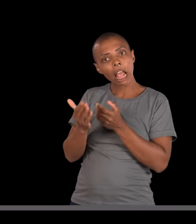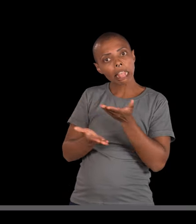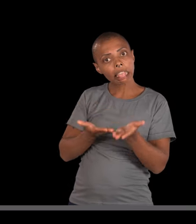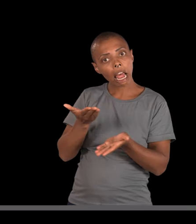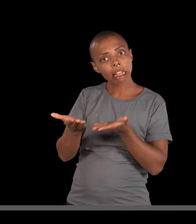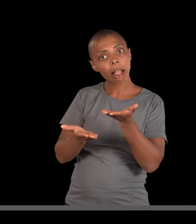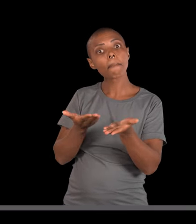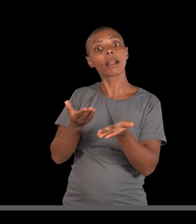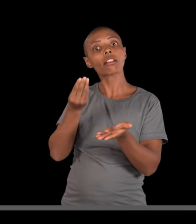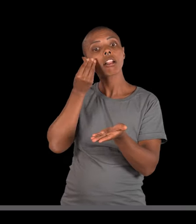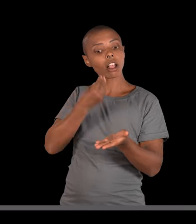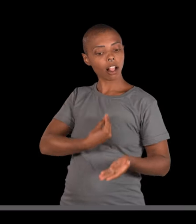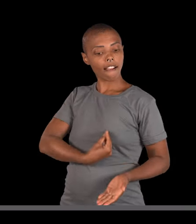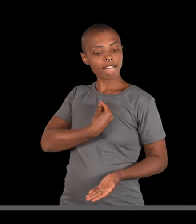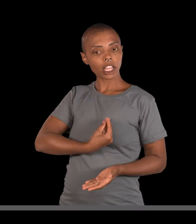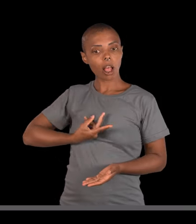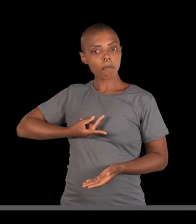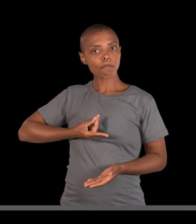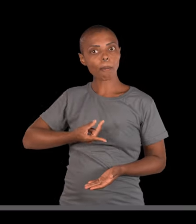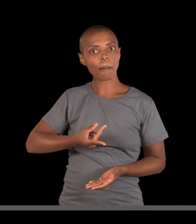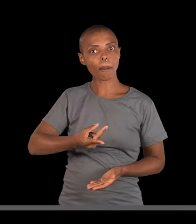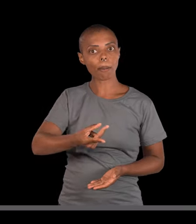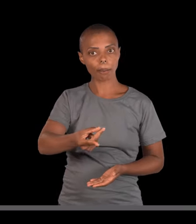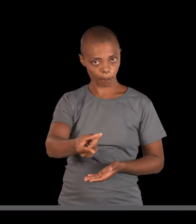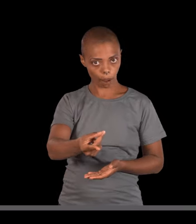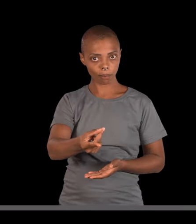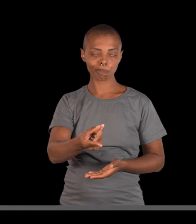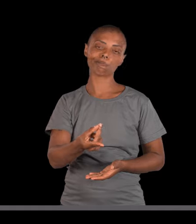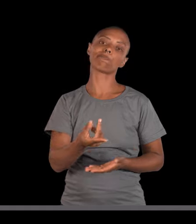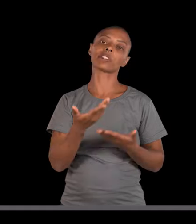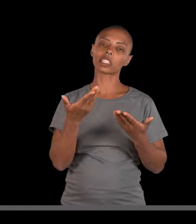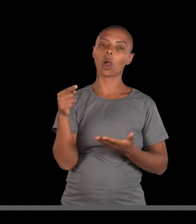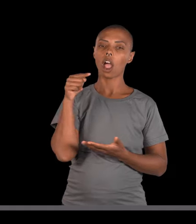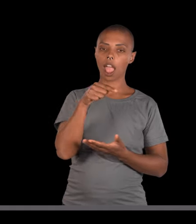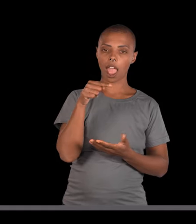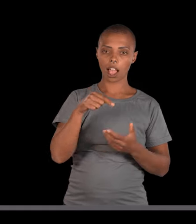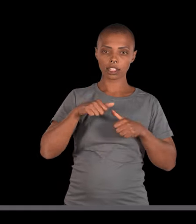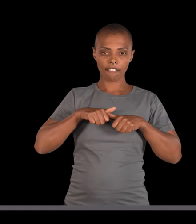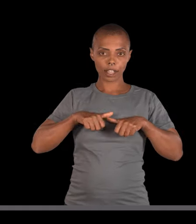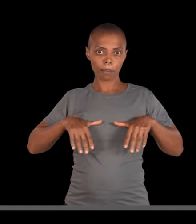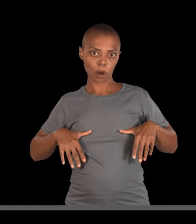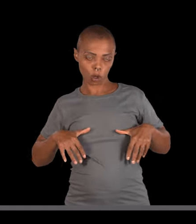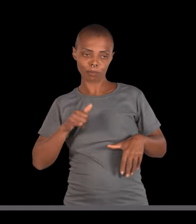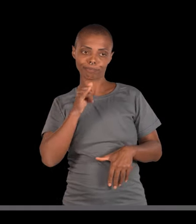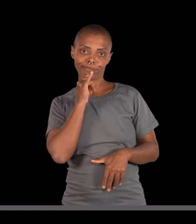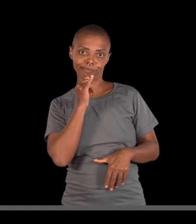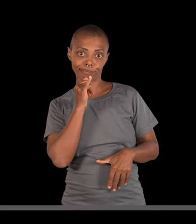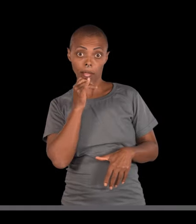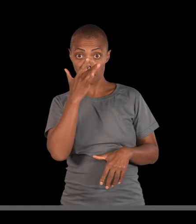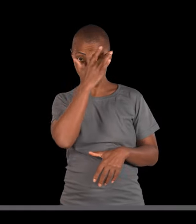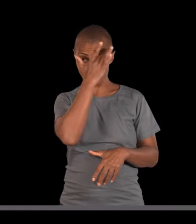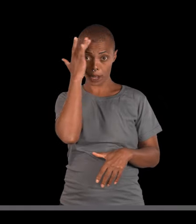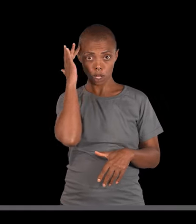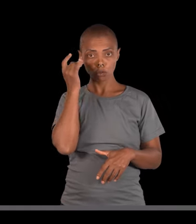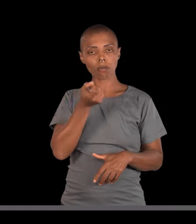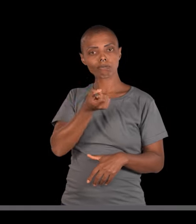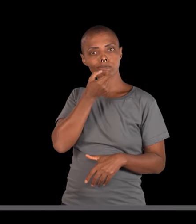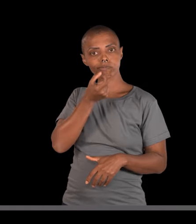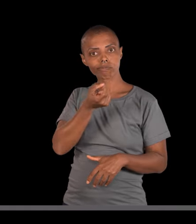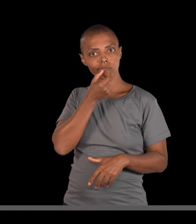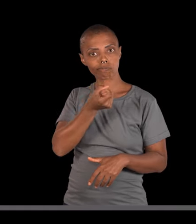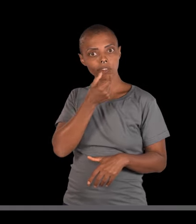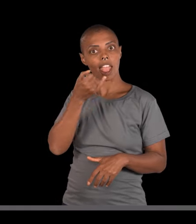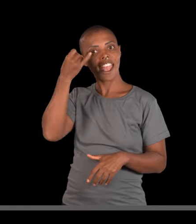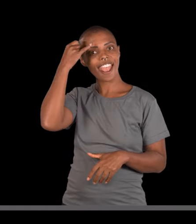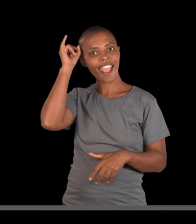série de tratamentos que vão aumentar a expectativa de vida do paciente. No caso da fibrose cística, a pessoa vai ser